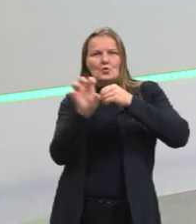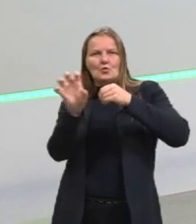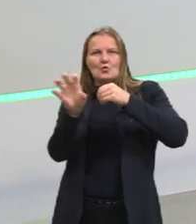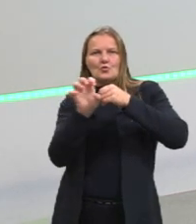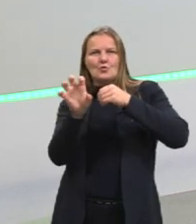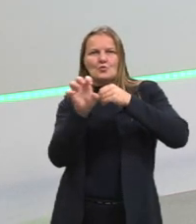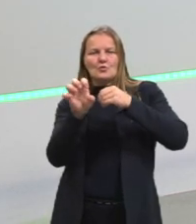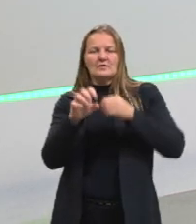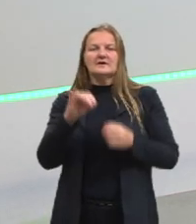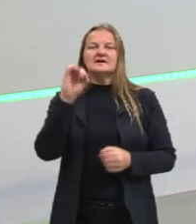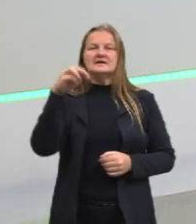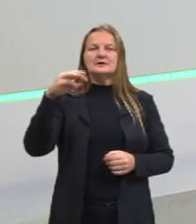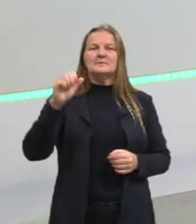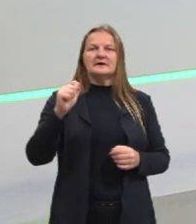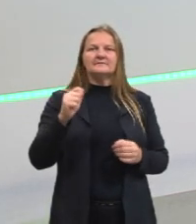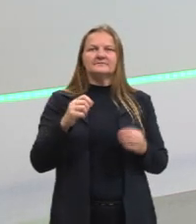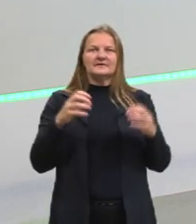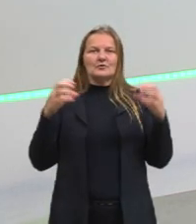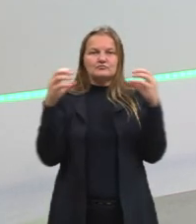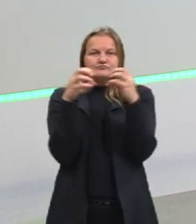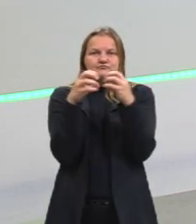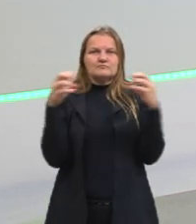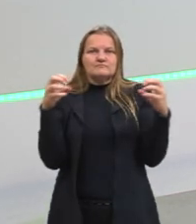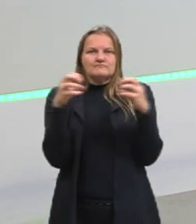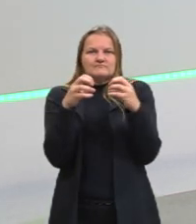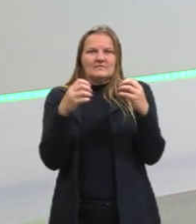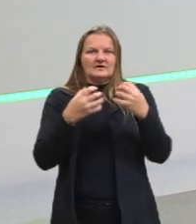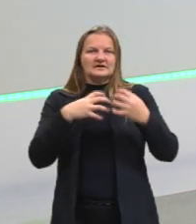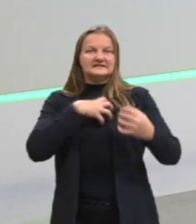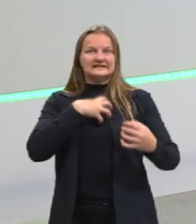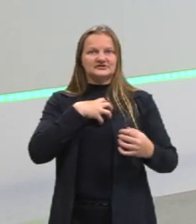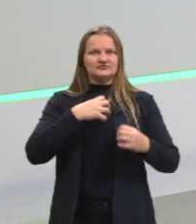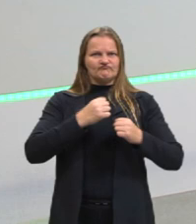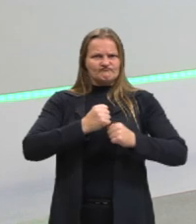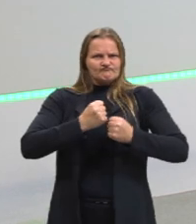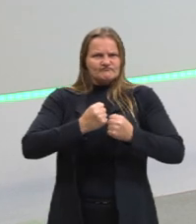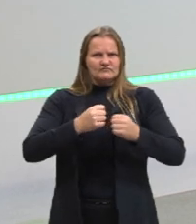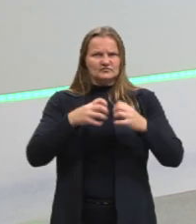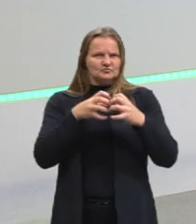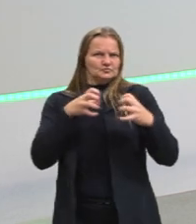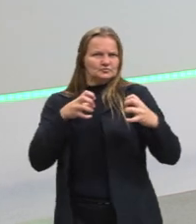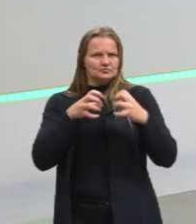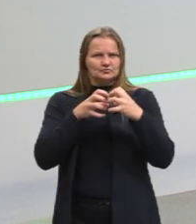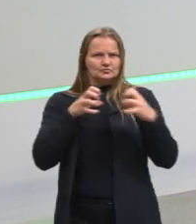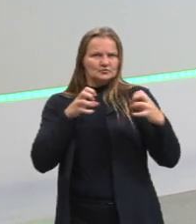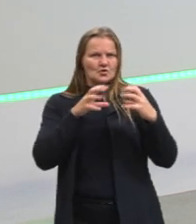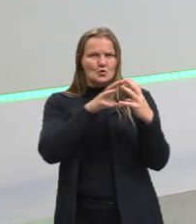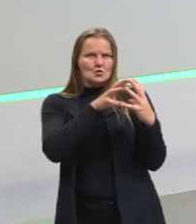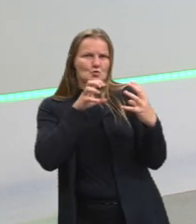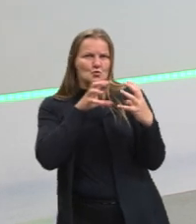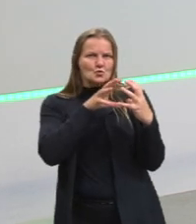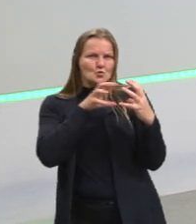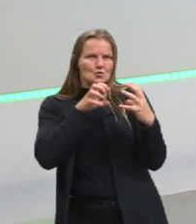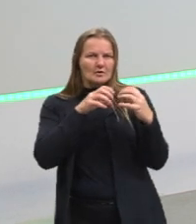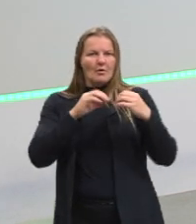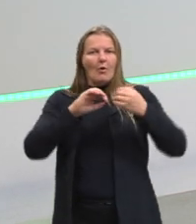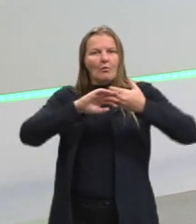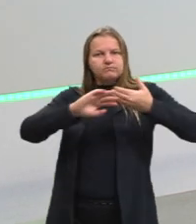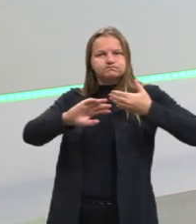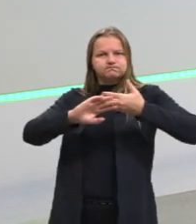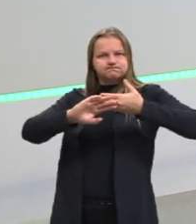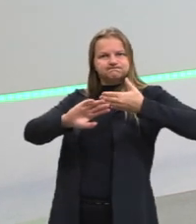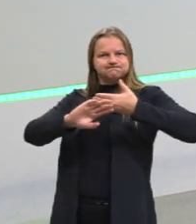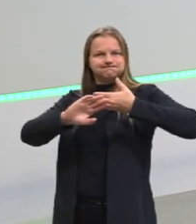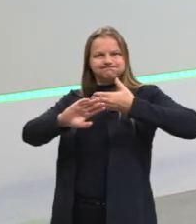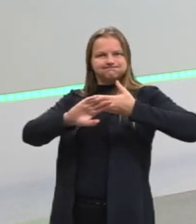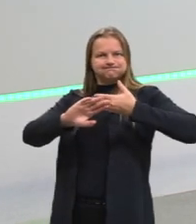algum ímã, né? Dependendo do jeito que a gente coloca, o a gente sente? Uma força que está querendo afastar os ímãs, né?